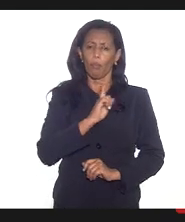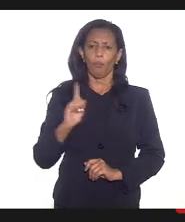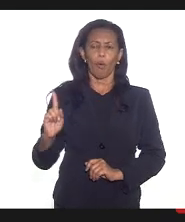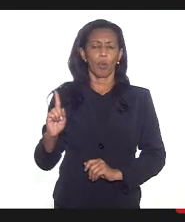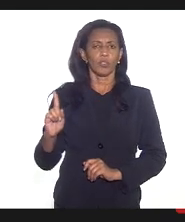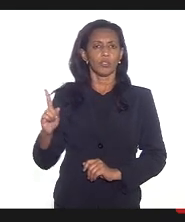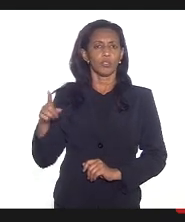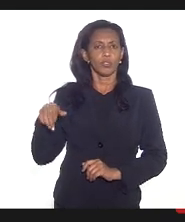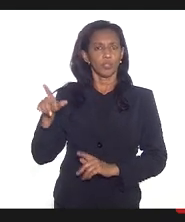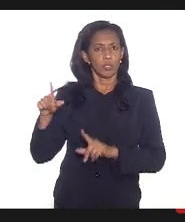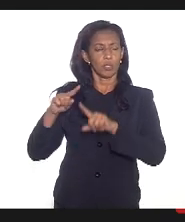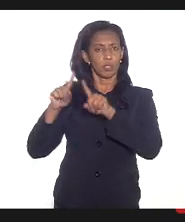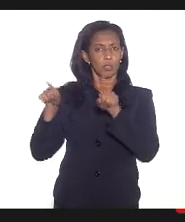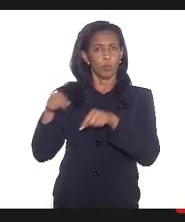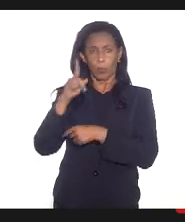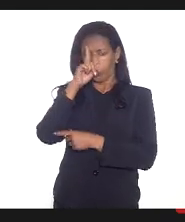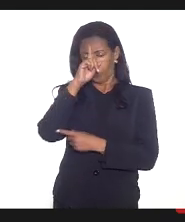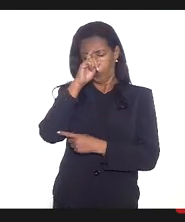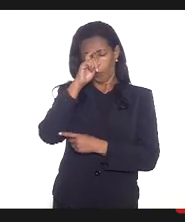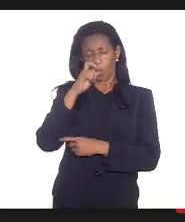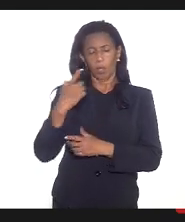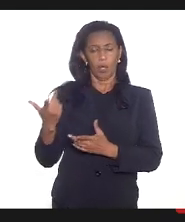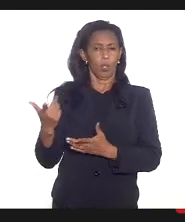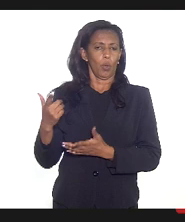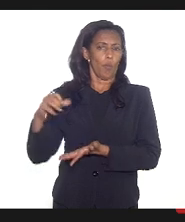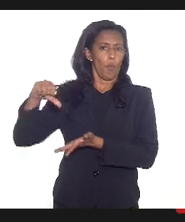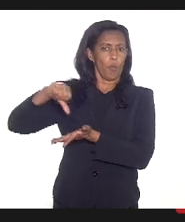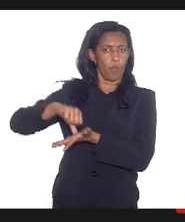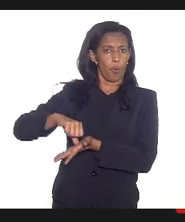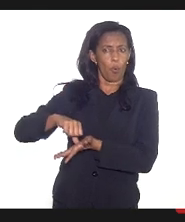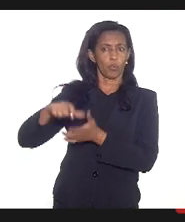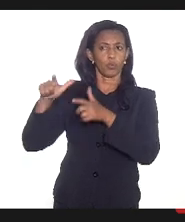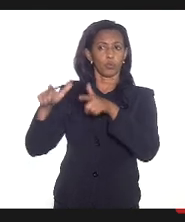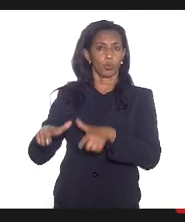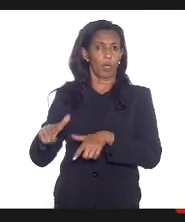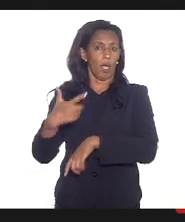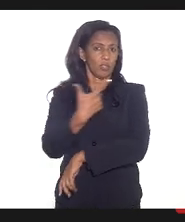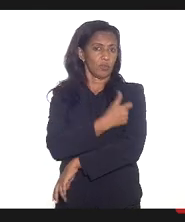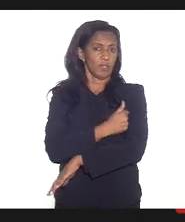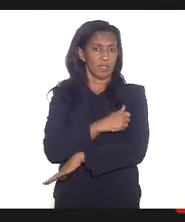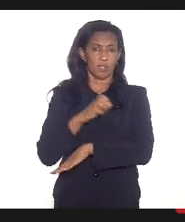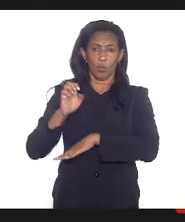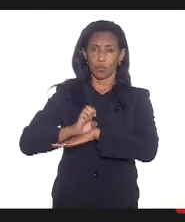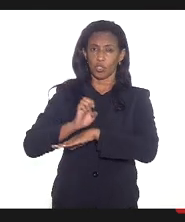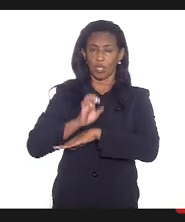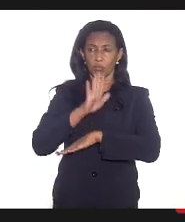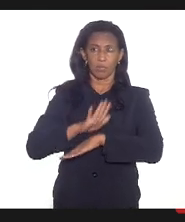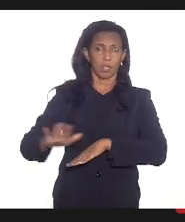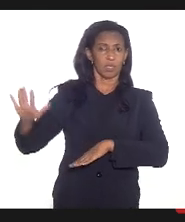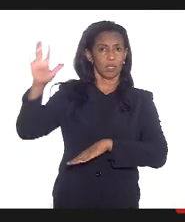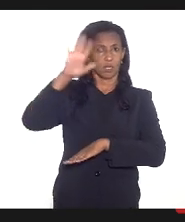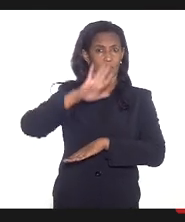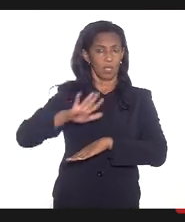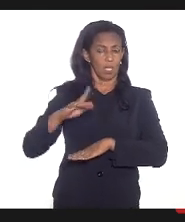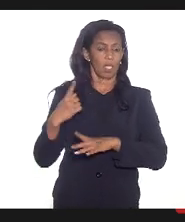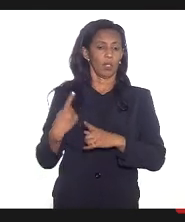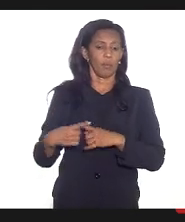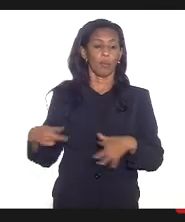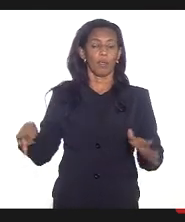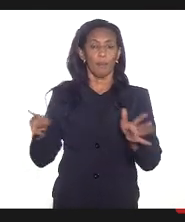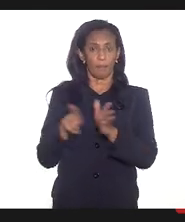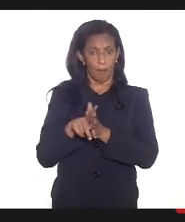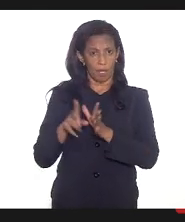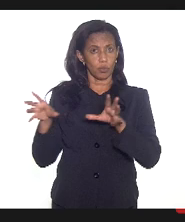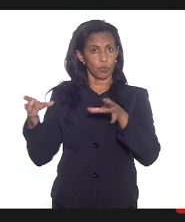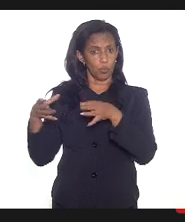rede durante os momentos e os locais de vacinação no estado inteiro porque fazem parte dos grupos